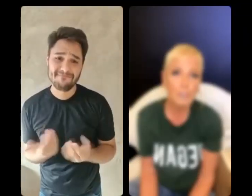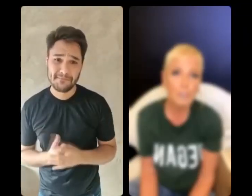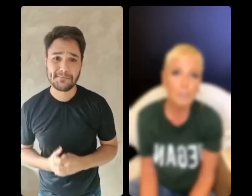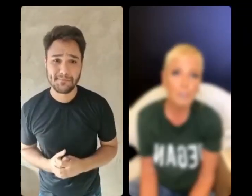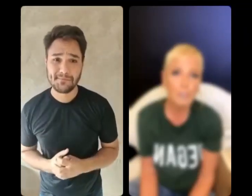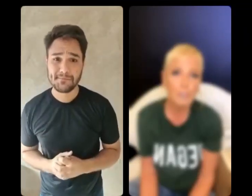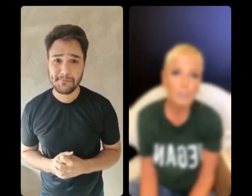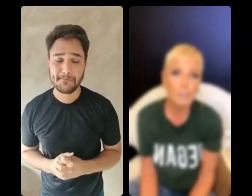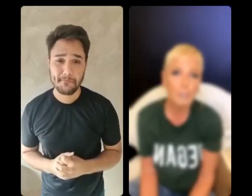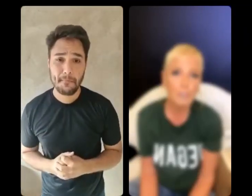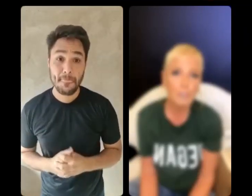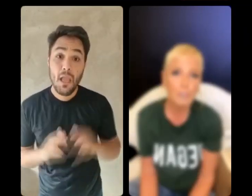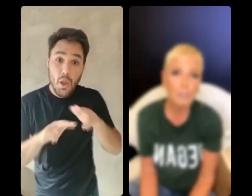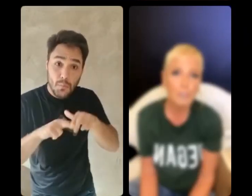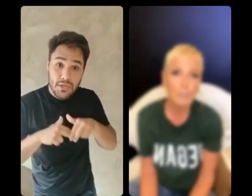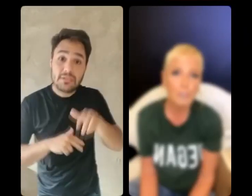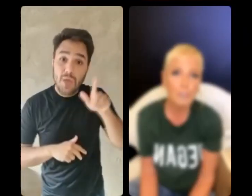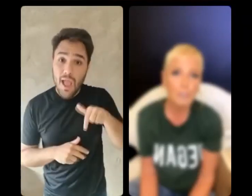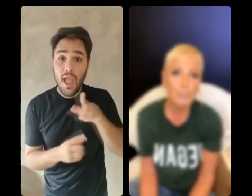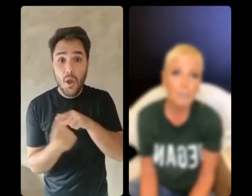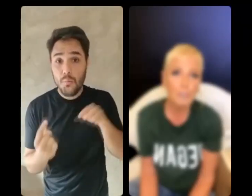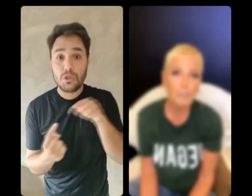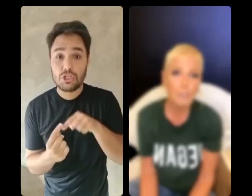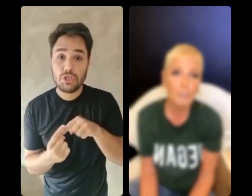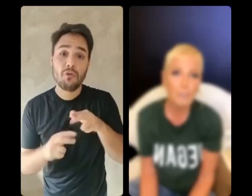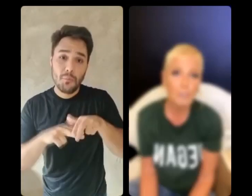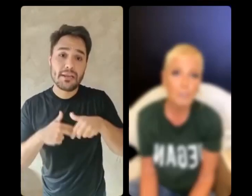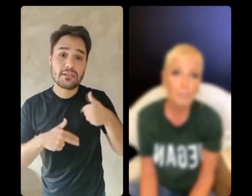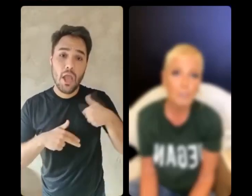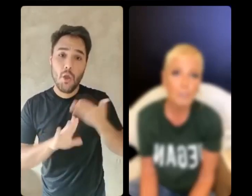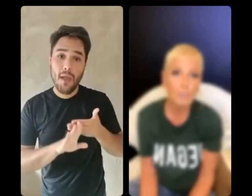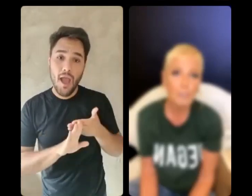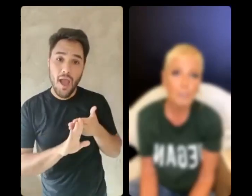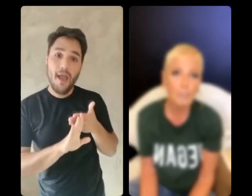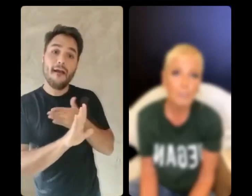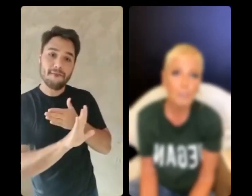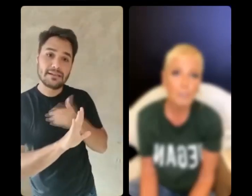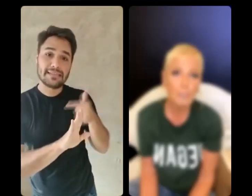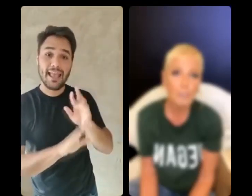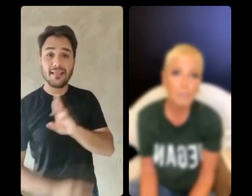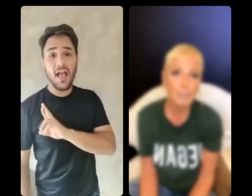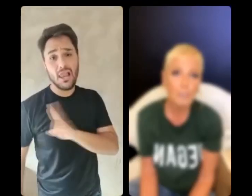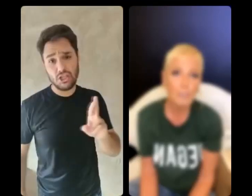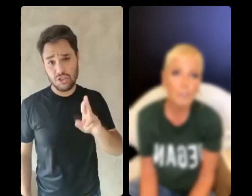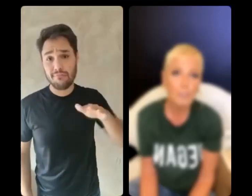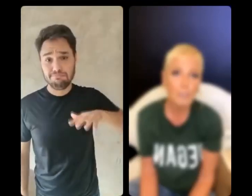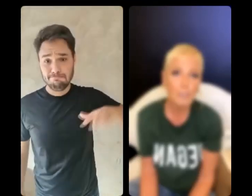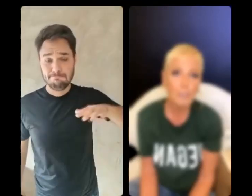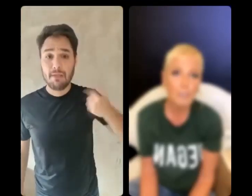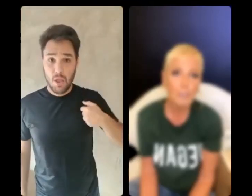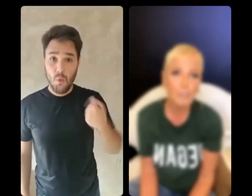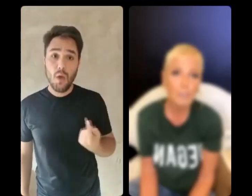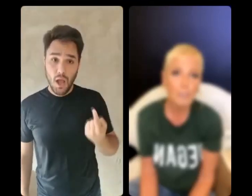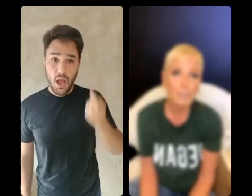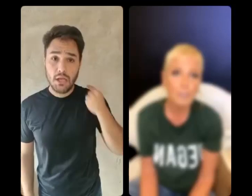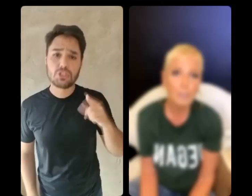E foi um dos motivos pelo qual eu me afastei aí da questão religiosa da vida, né? Eu tive, nossa,